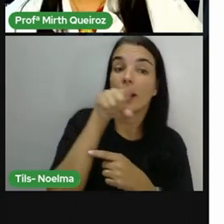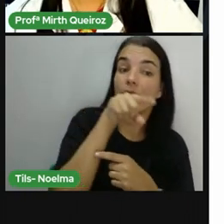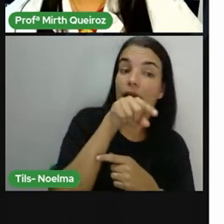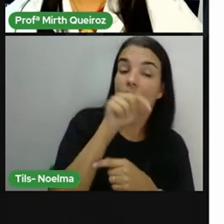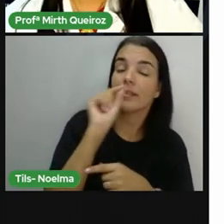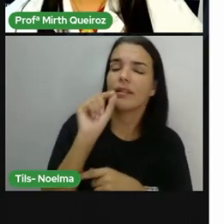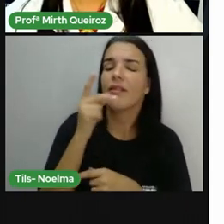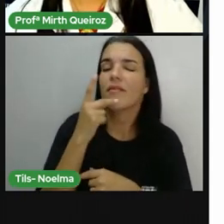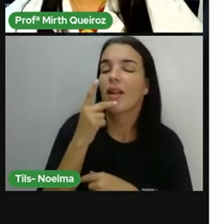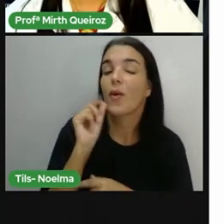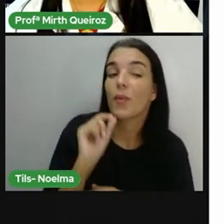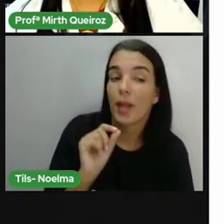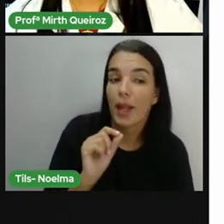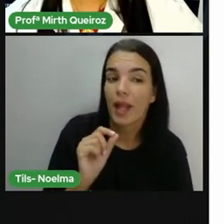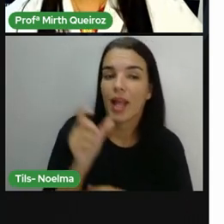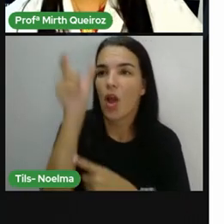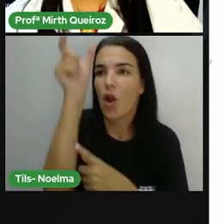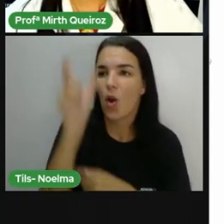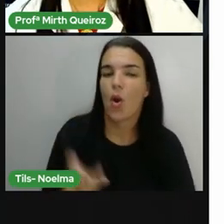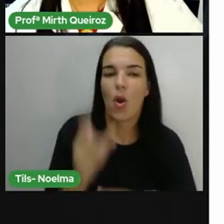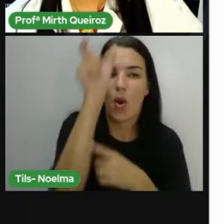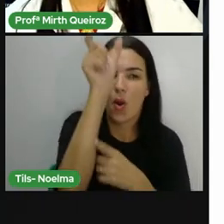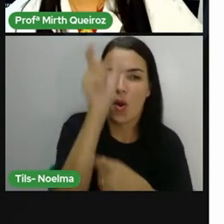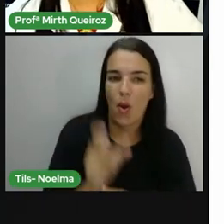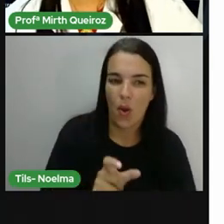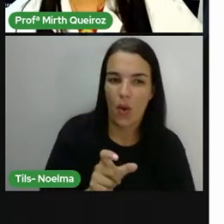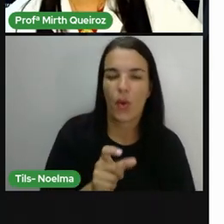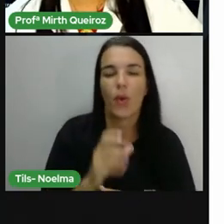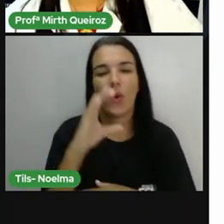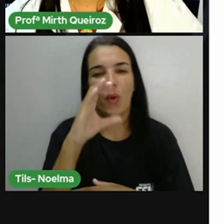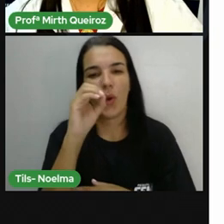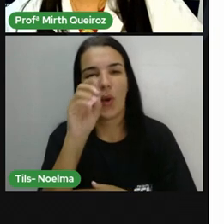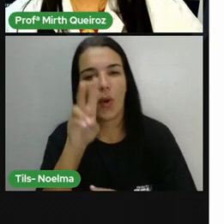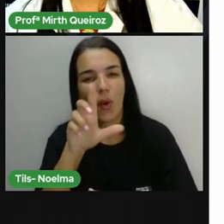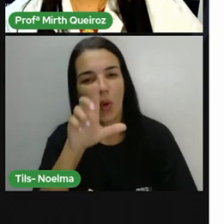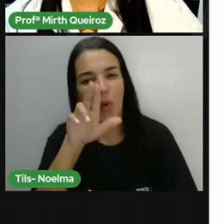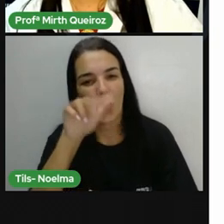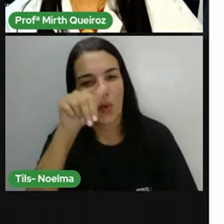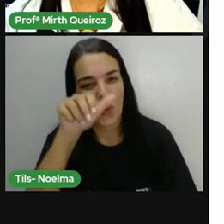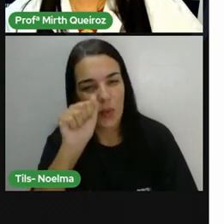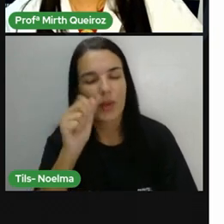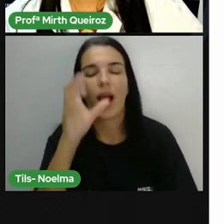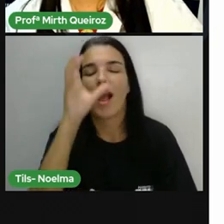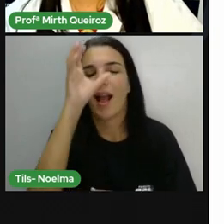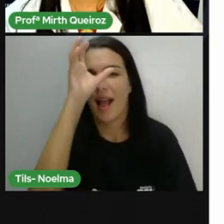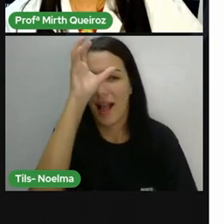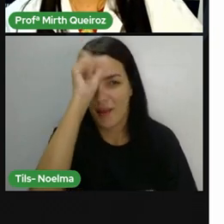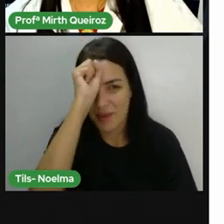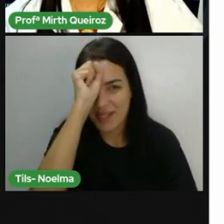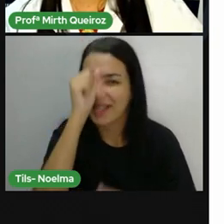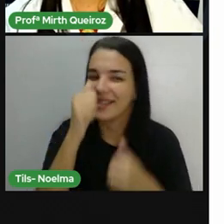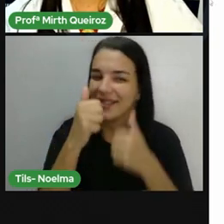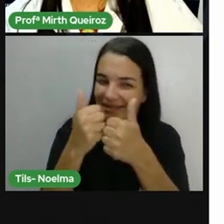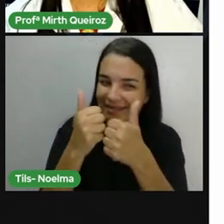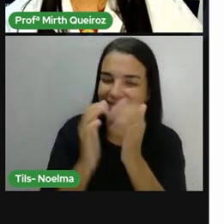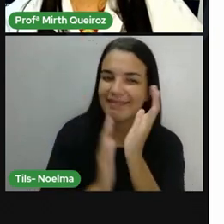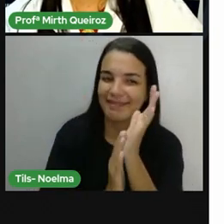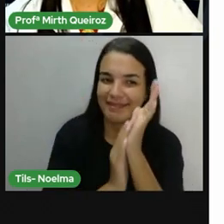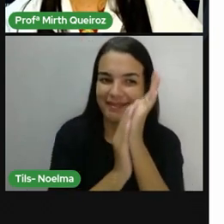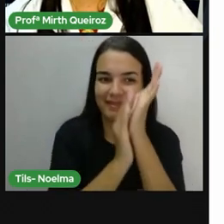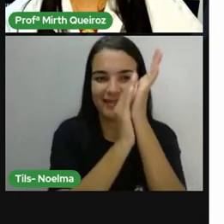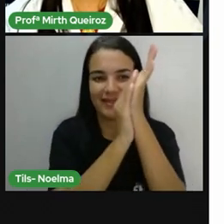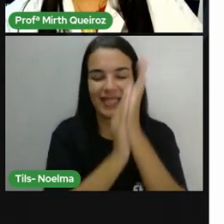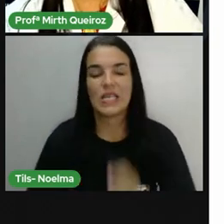Quem falou gráfico de coluna, acentou o gráfico de coluna, né? As barrinhas estão aqui na vertical, né? Formando